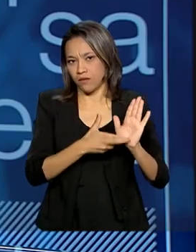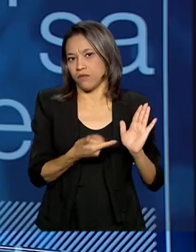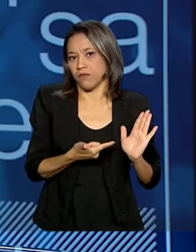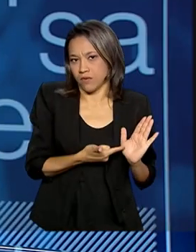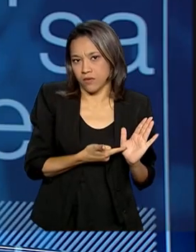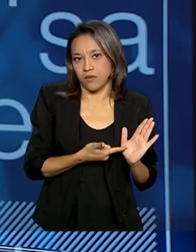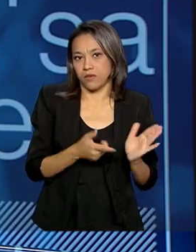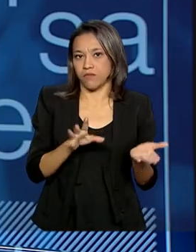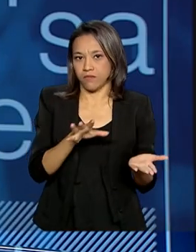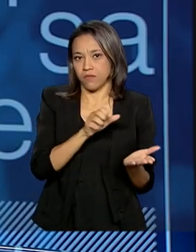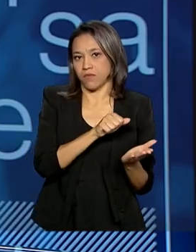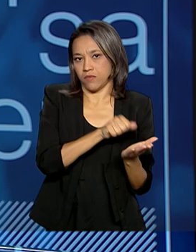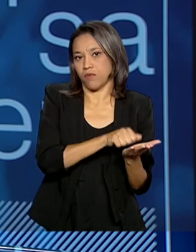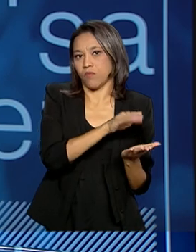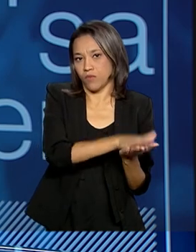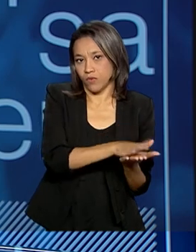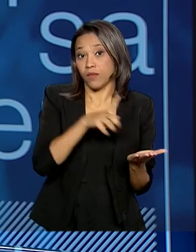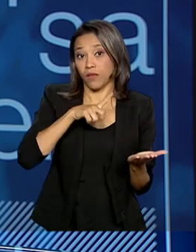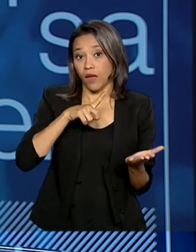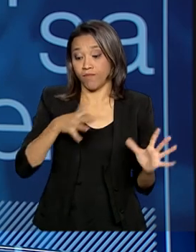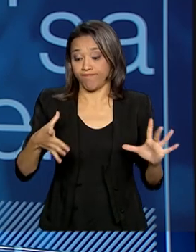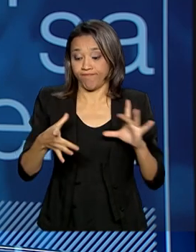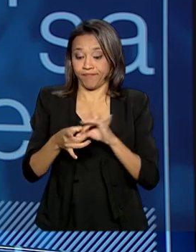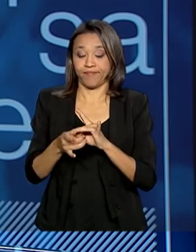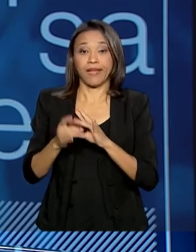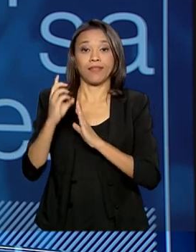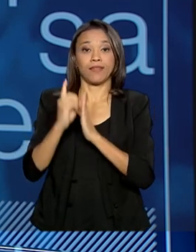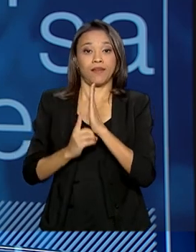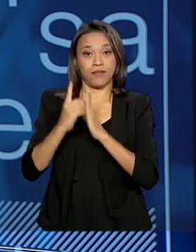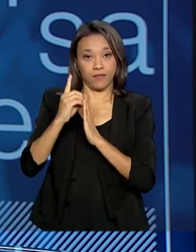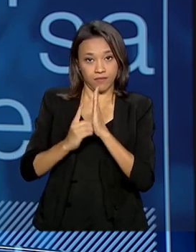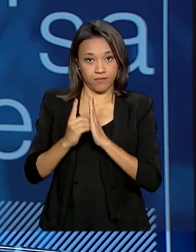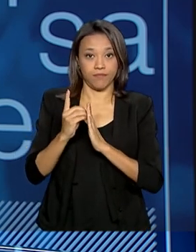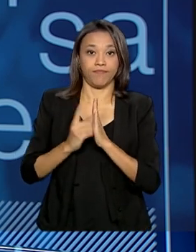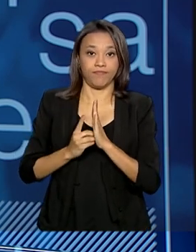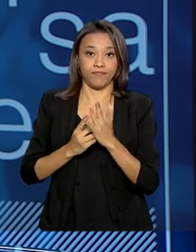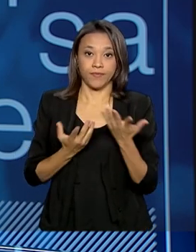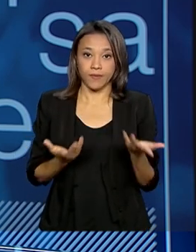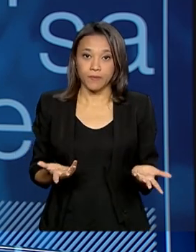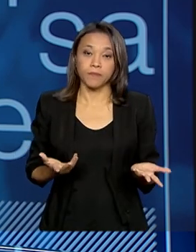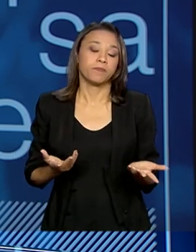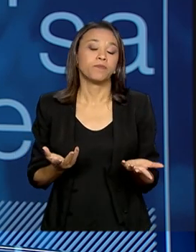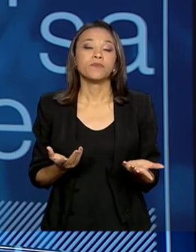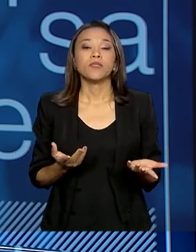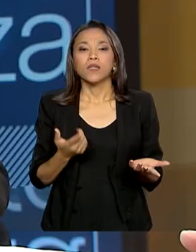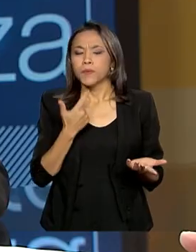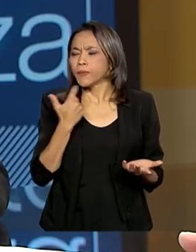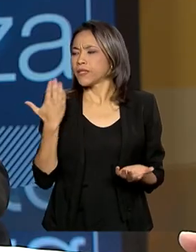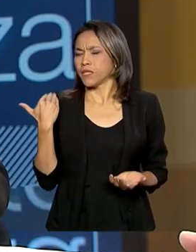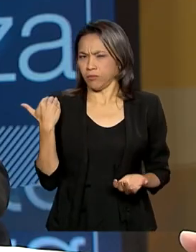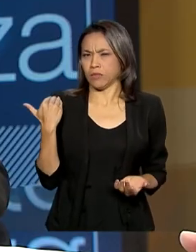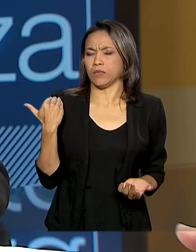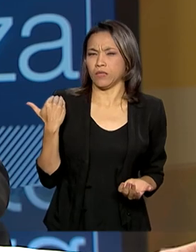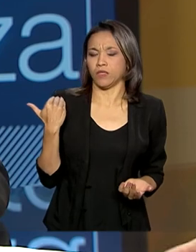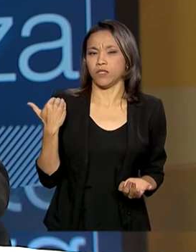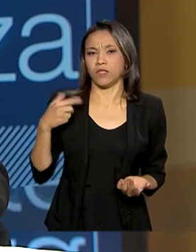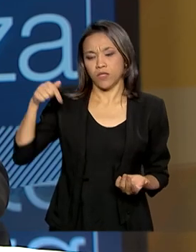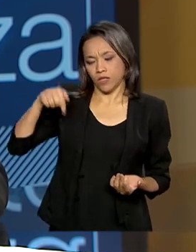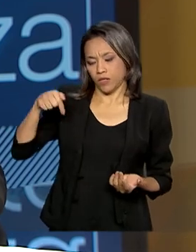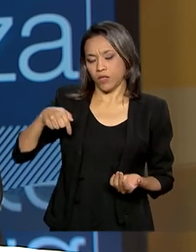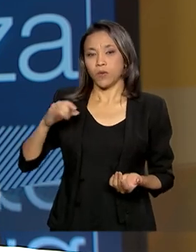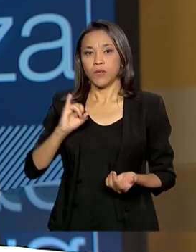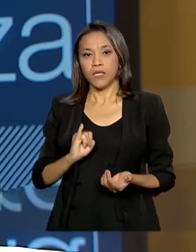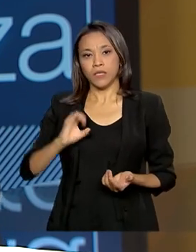estão no Código Florestal e estão no próprio decreto que disciplina isso aí. Então, gente, recentemente, o Instituto,